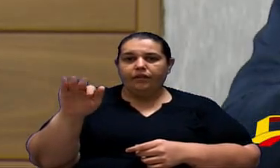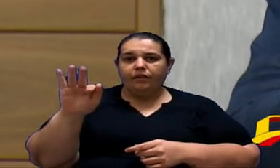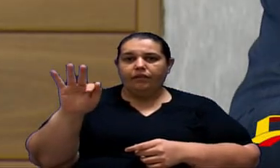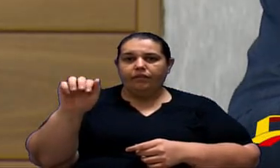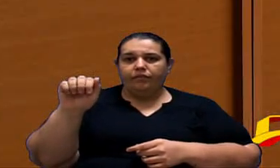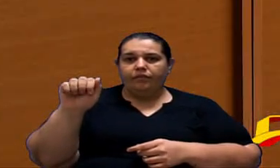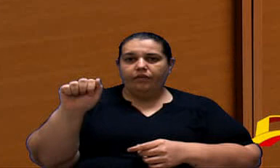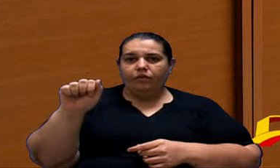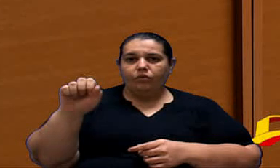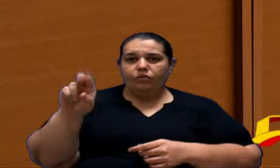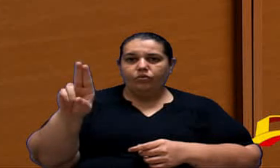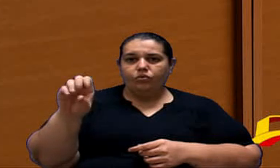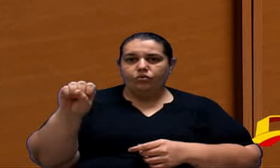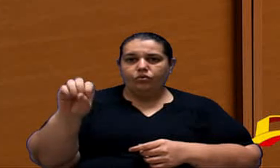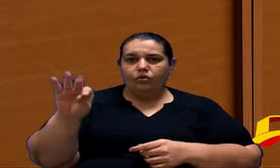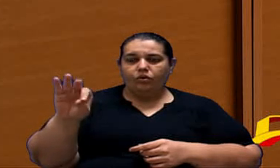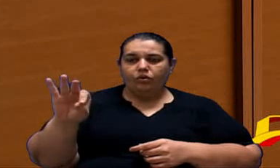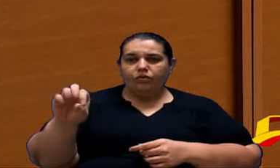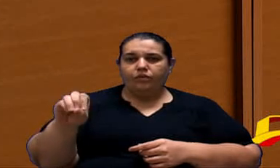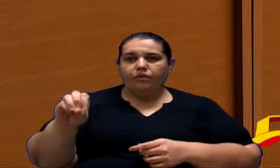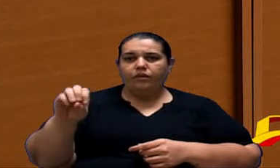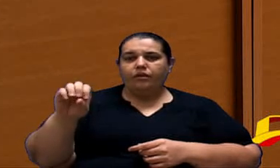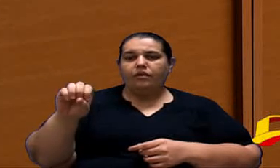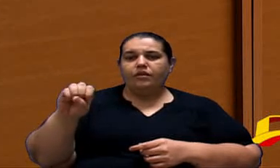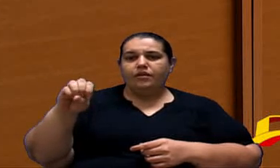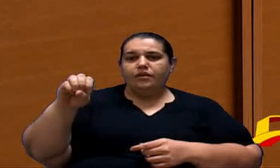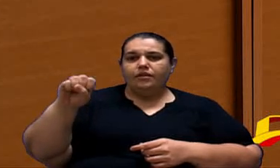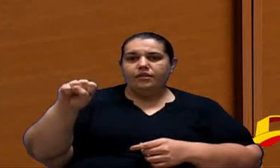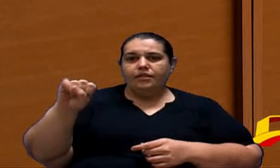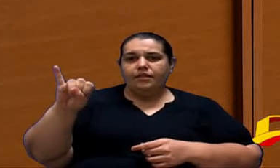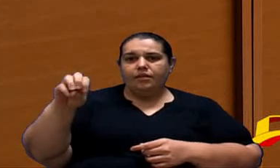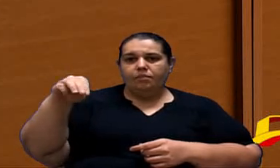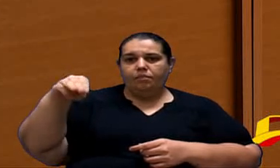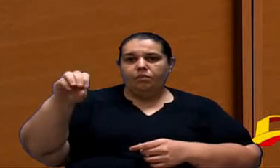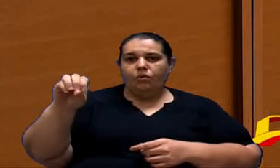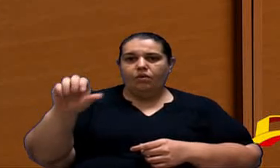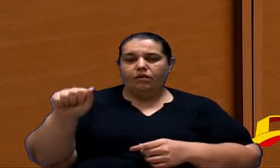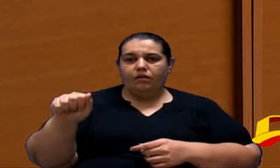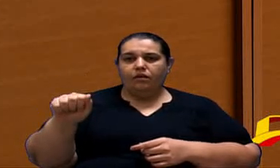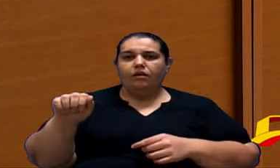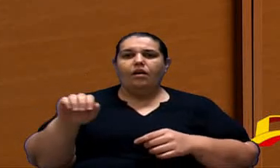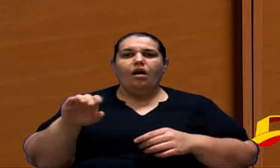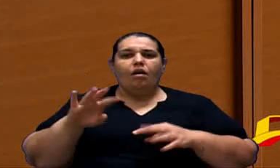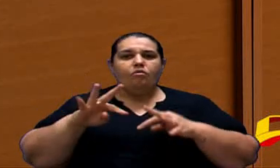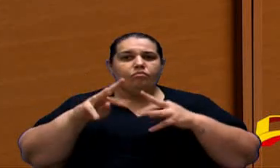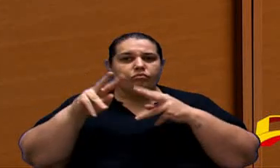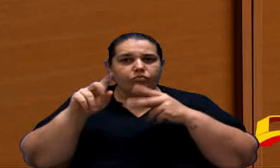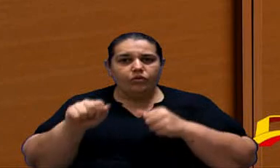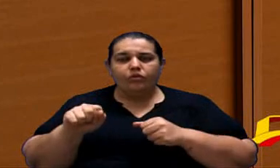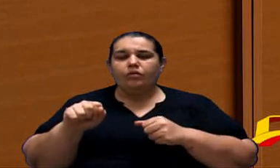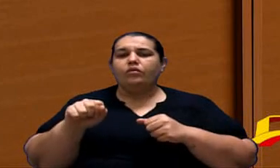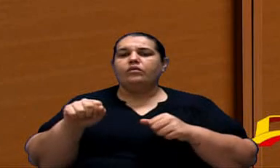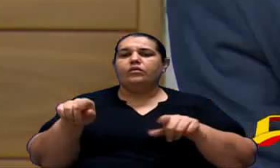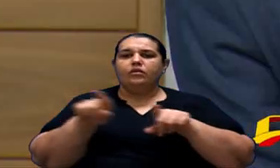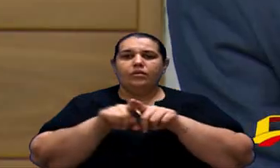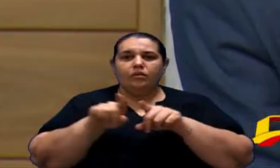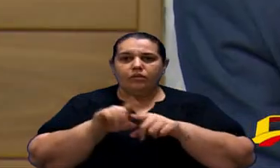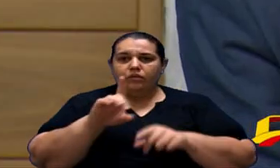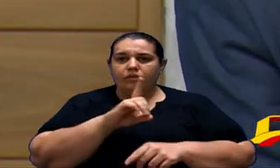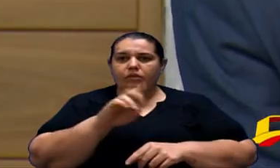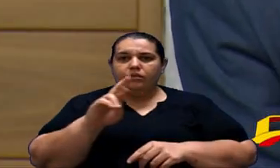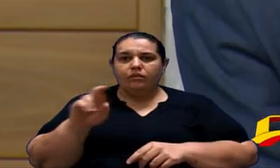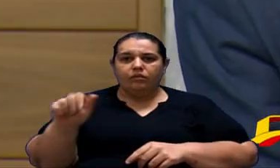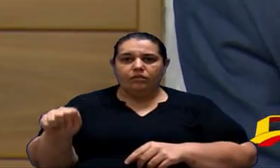Fábio Simoa obrigado por acompanhar essa audiência agradecer ao Luiz a doutora agradecer a